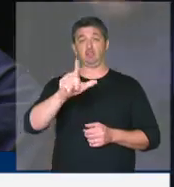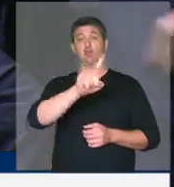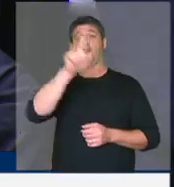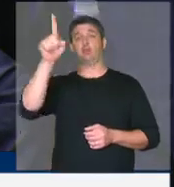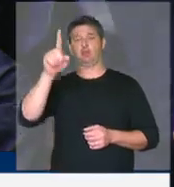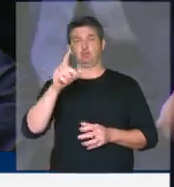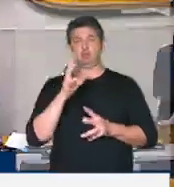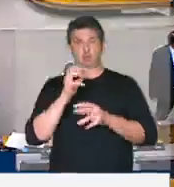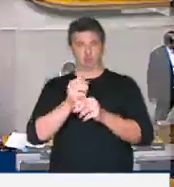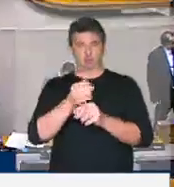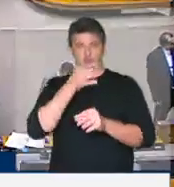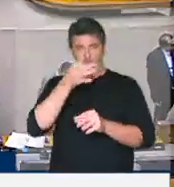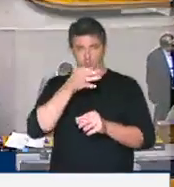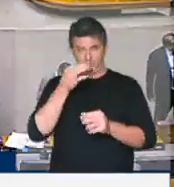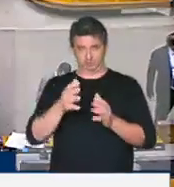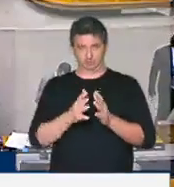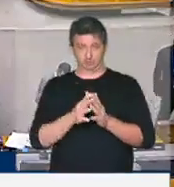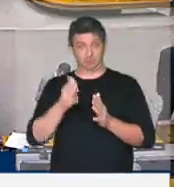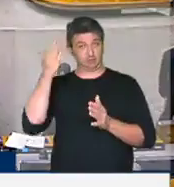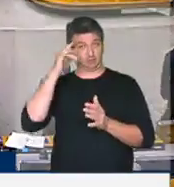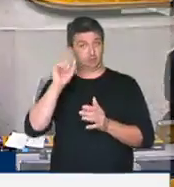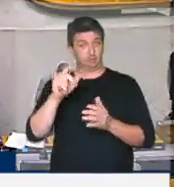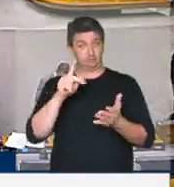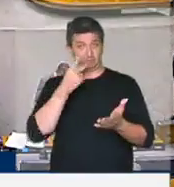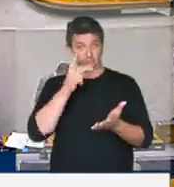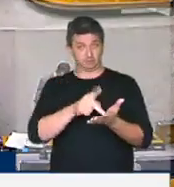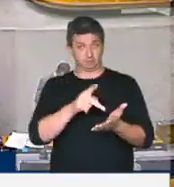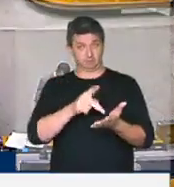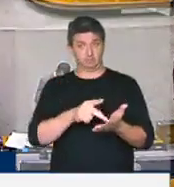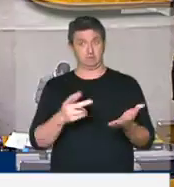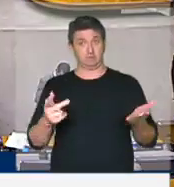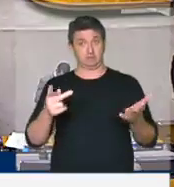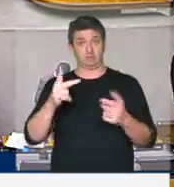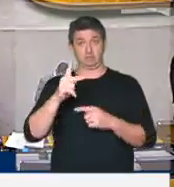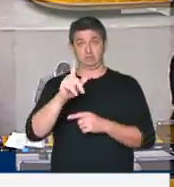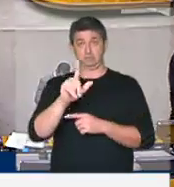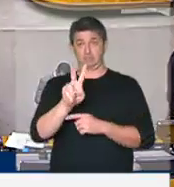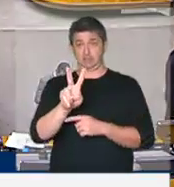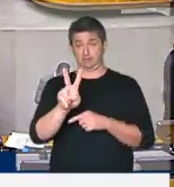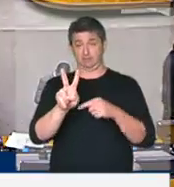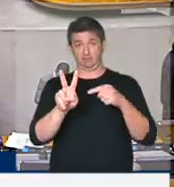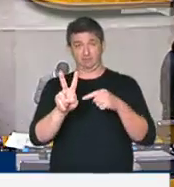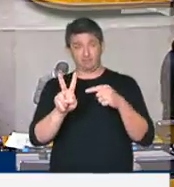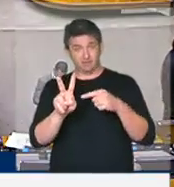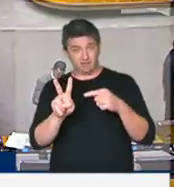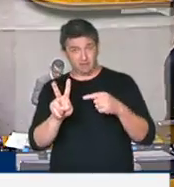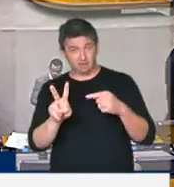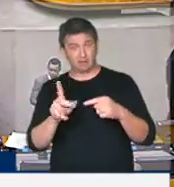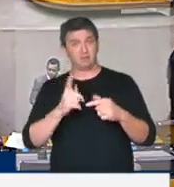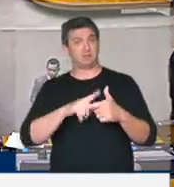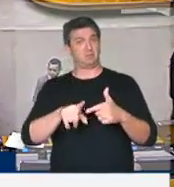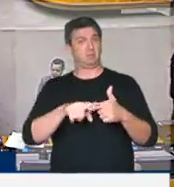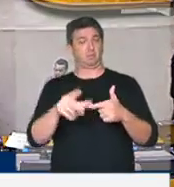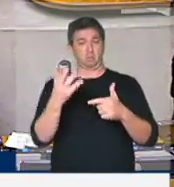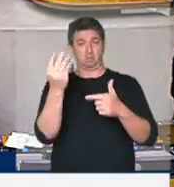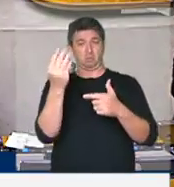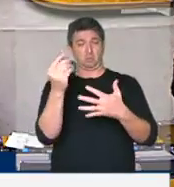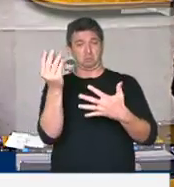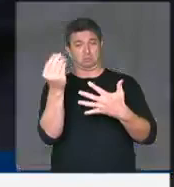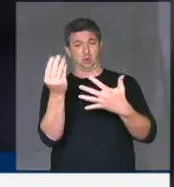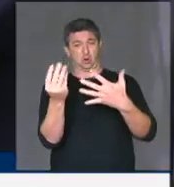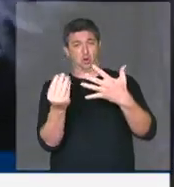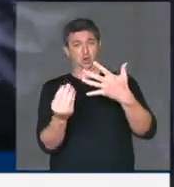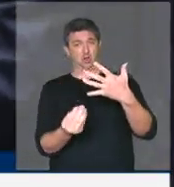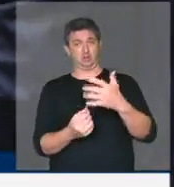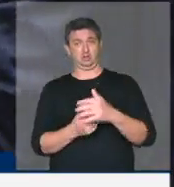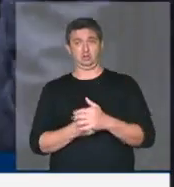argumentos que nos fazem entender que na verdade o PLV traz vários problemas dentro